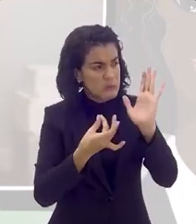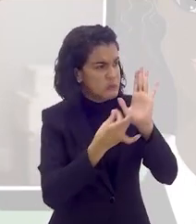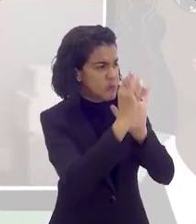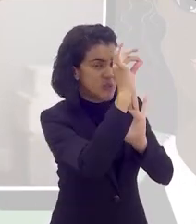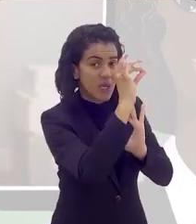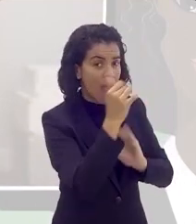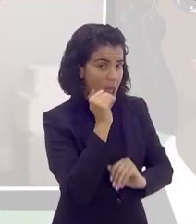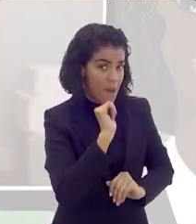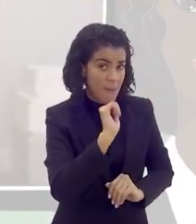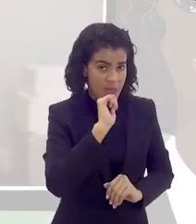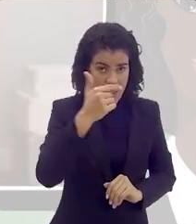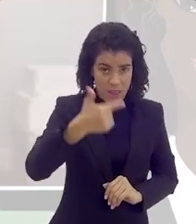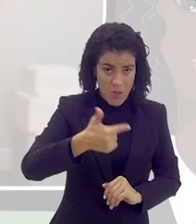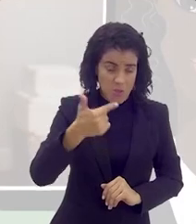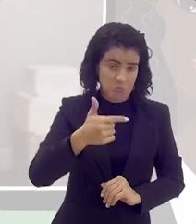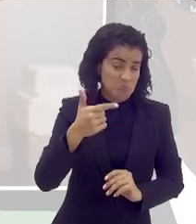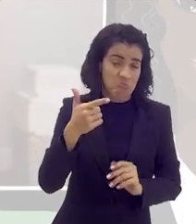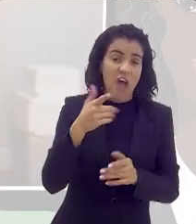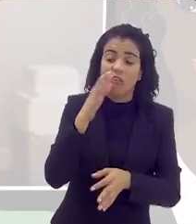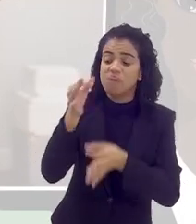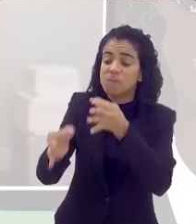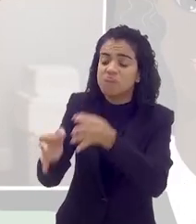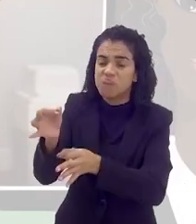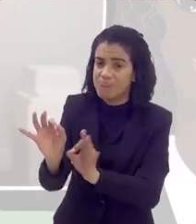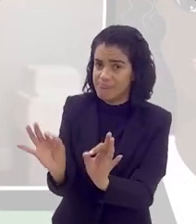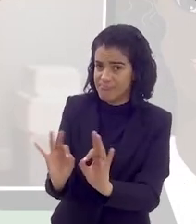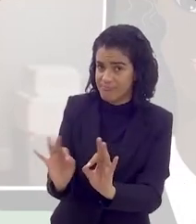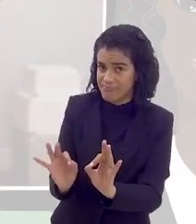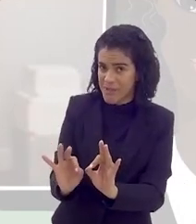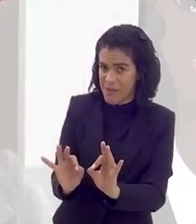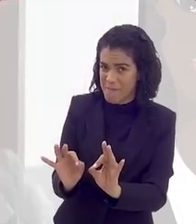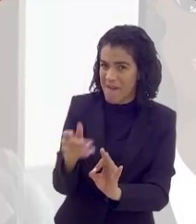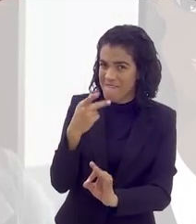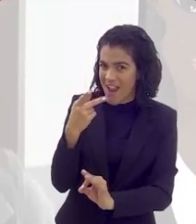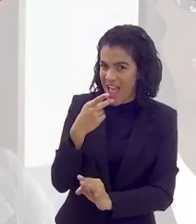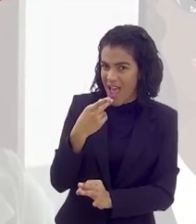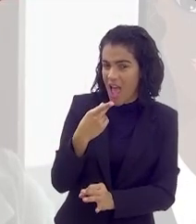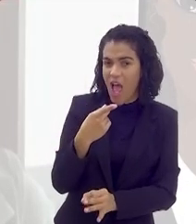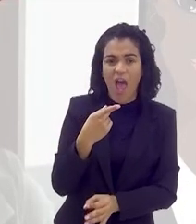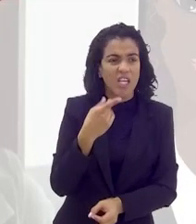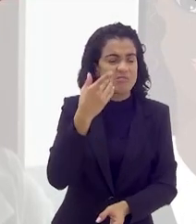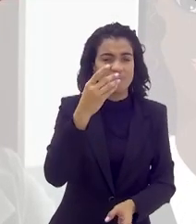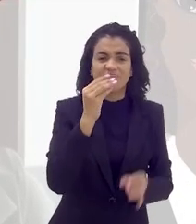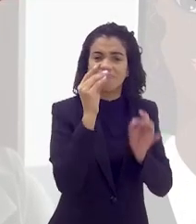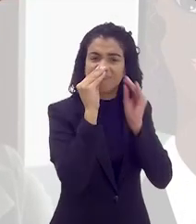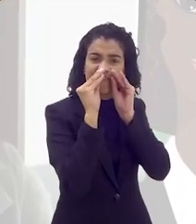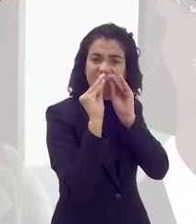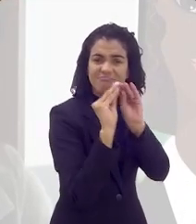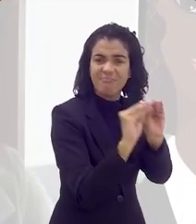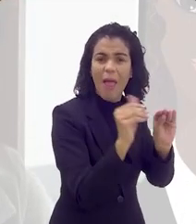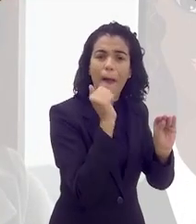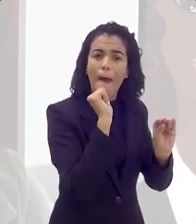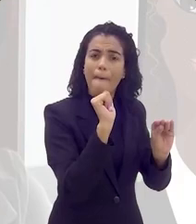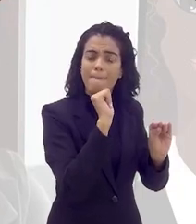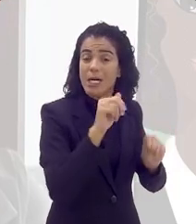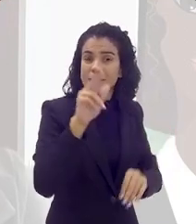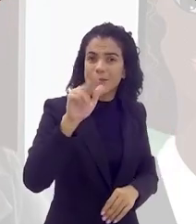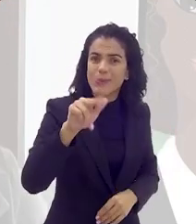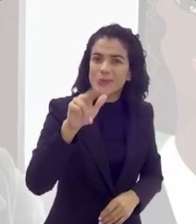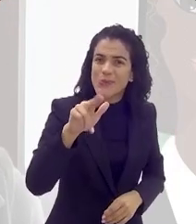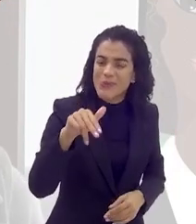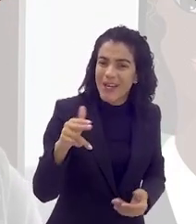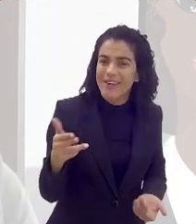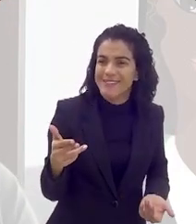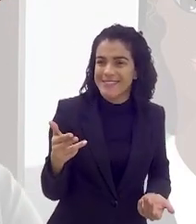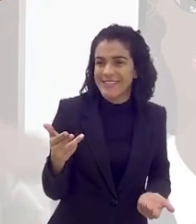deixar de amar a madrasta. Ele não vai ser julgado. Agora, deixar de amar a mãe nunca? Ah, é sua mãe? Pois